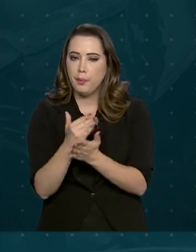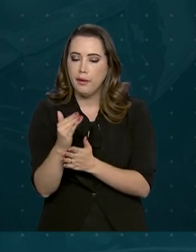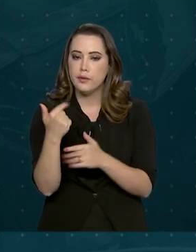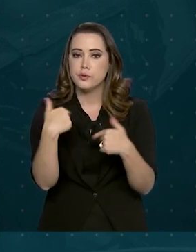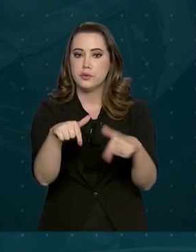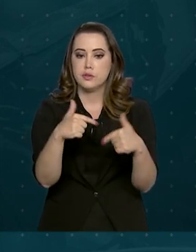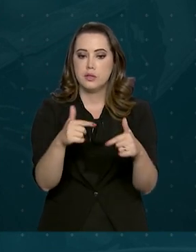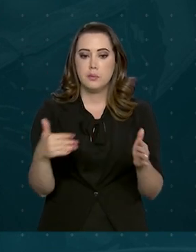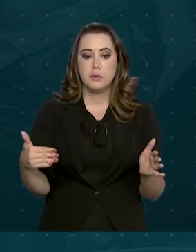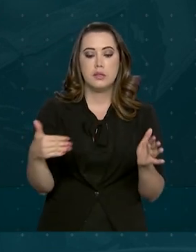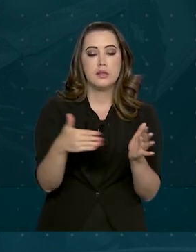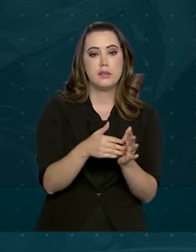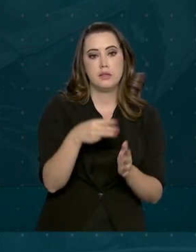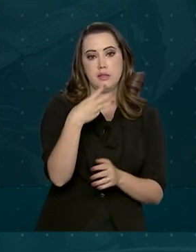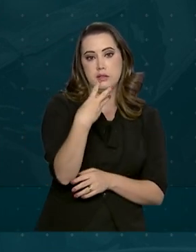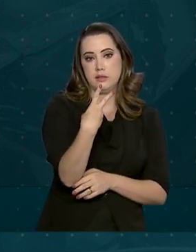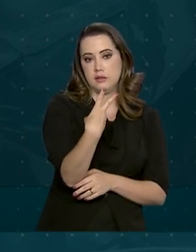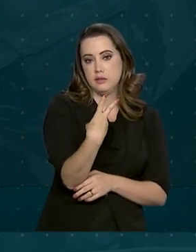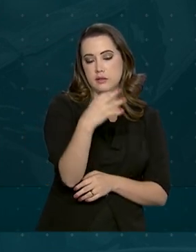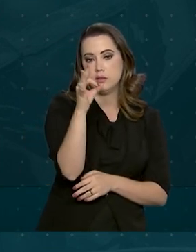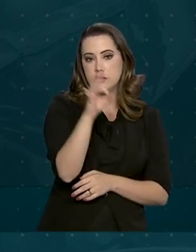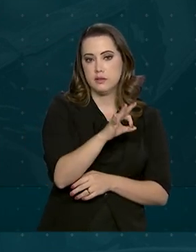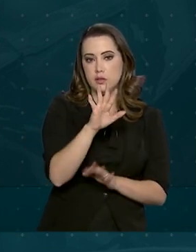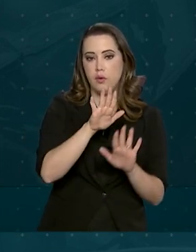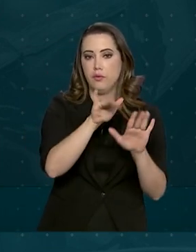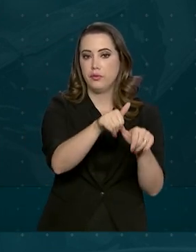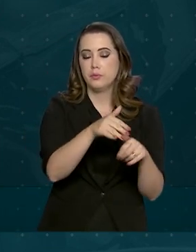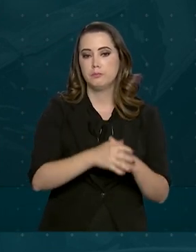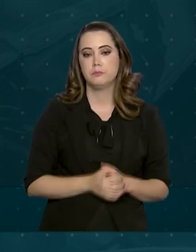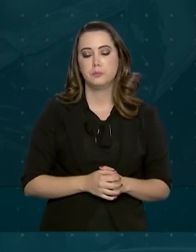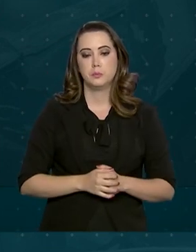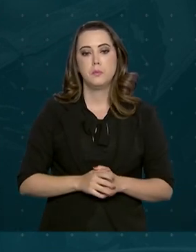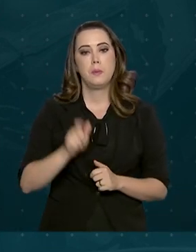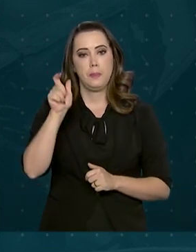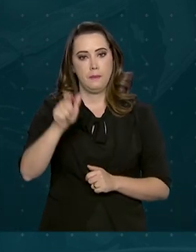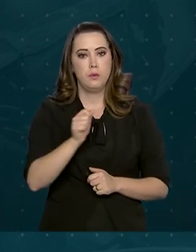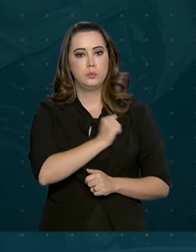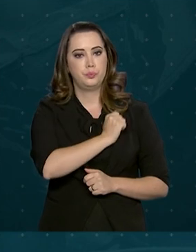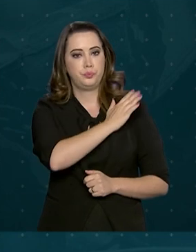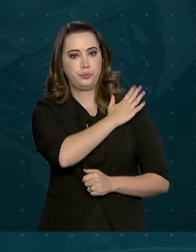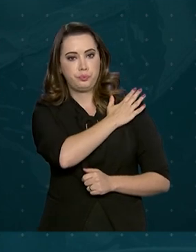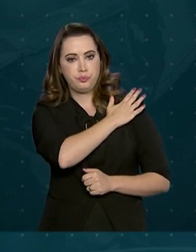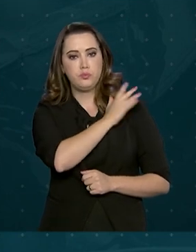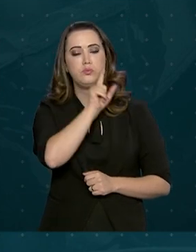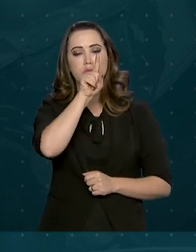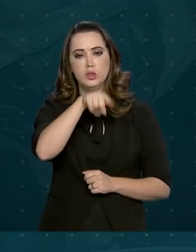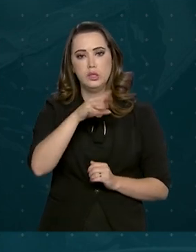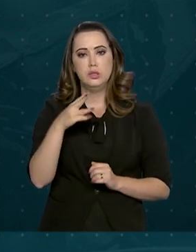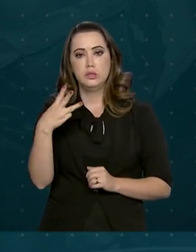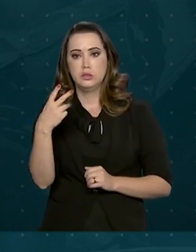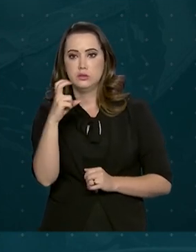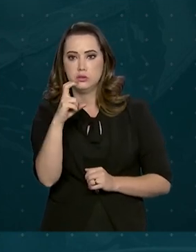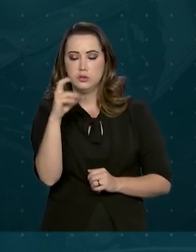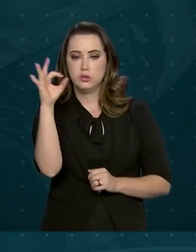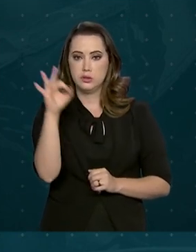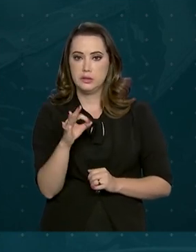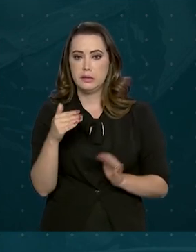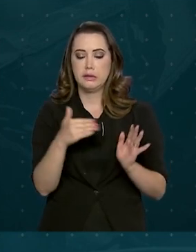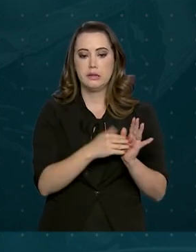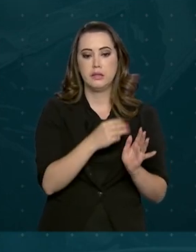carreira a 32% no final. Para os oficiais generais, o percentual vai de 35% a